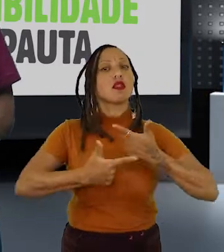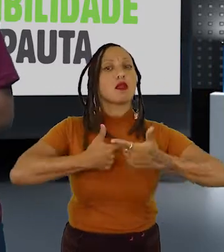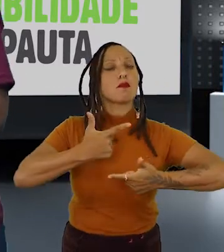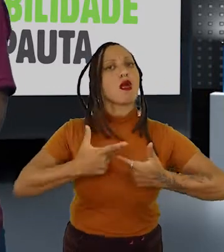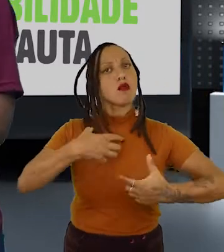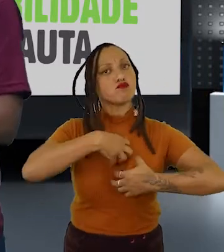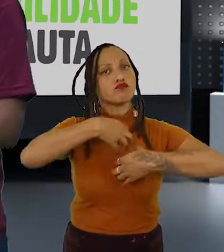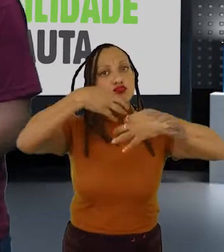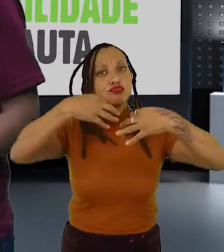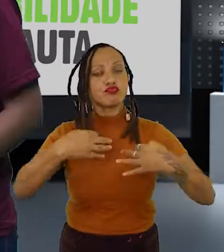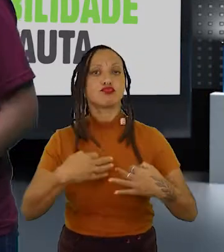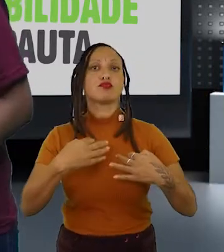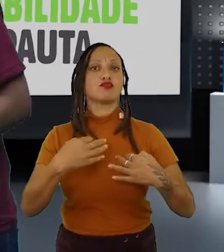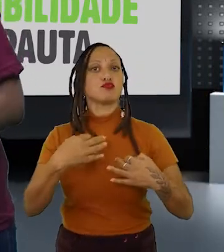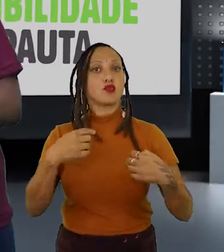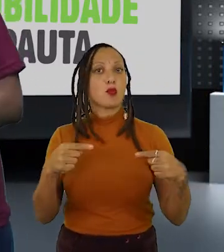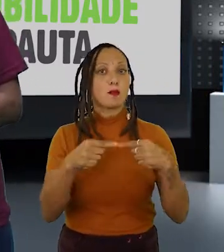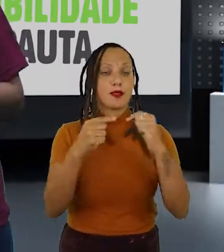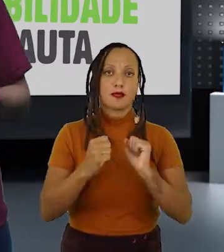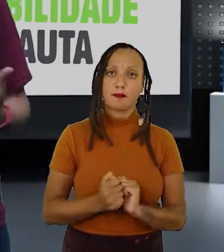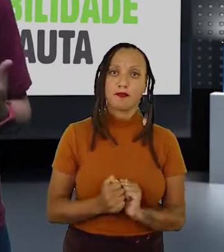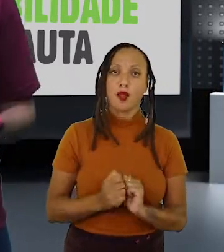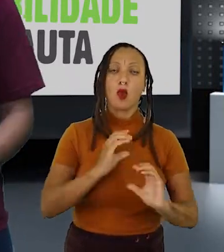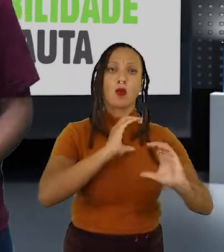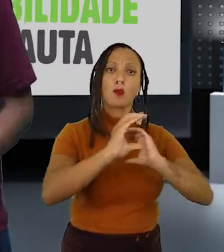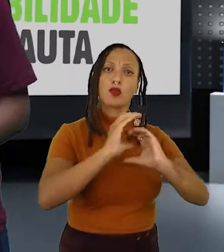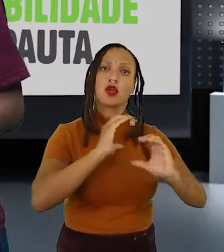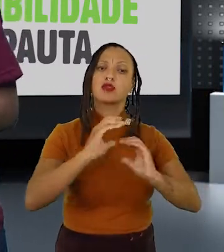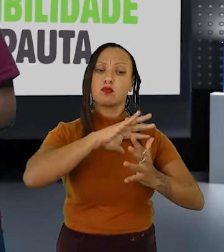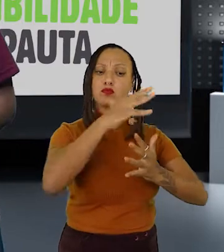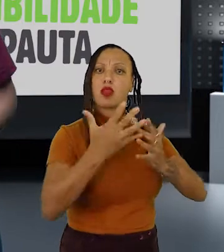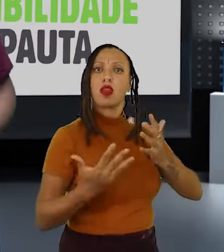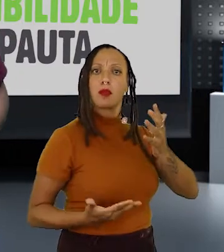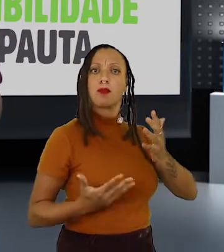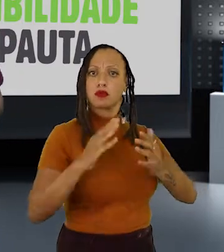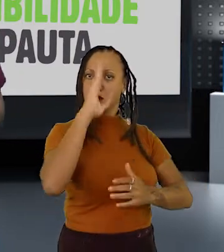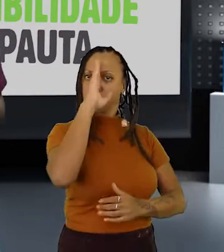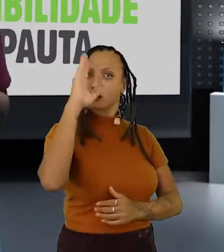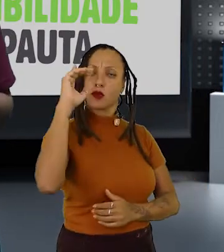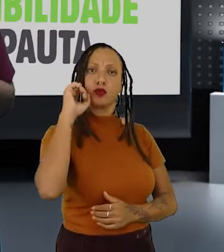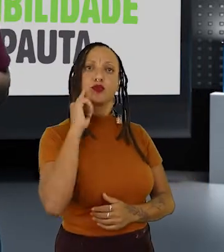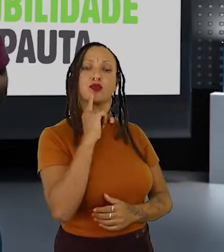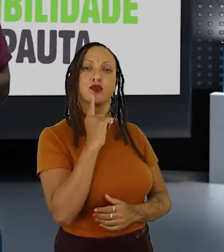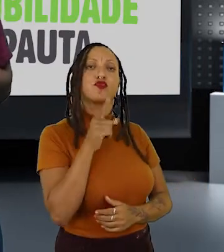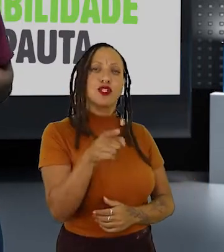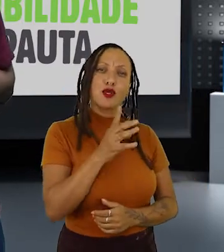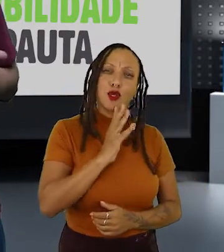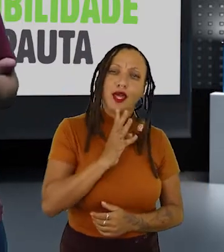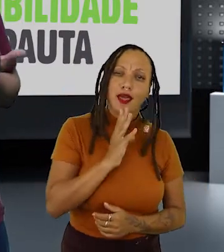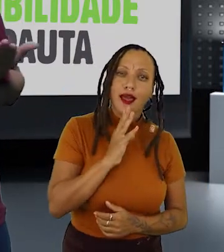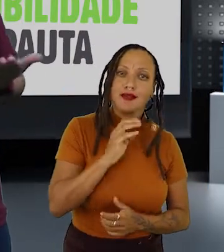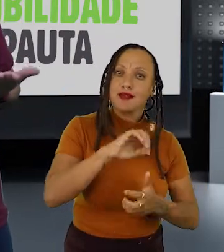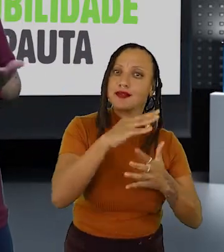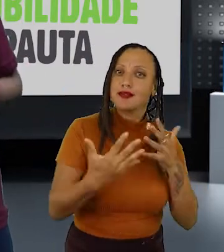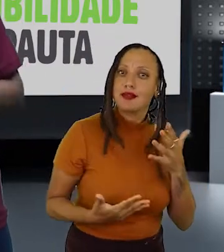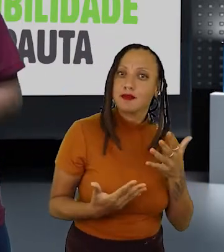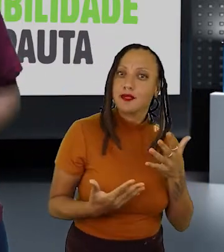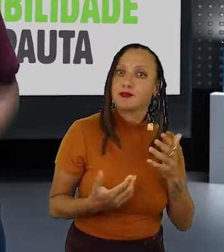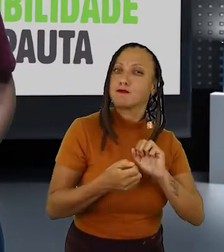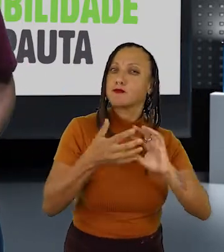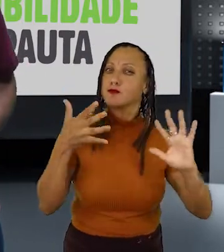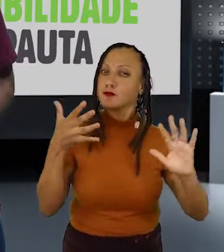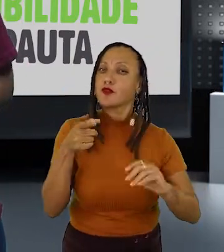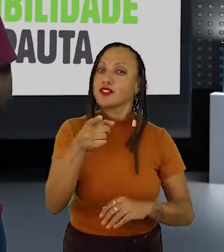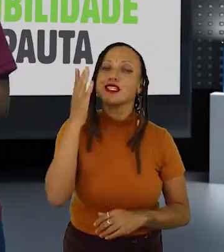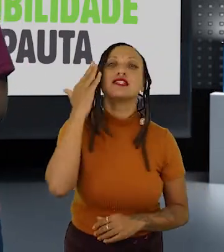A educação de surdos é feita através da Libras, que é a Língua Brasileira de Sinais. Você já deve ter ouvido falar sobre a Libras, né?